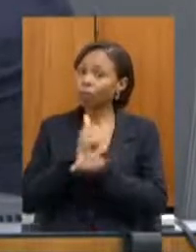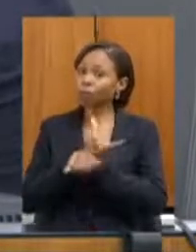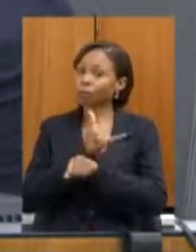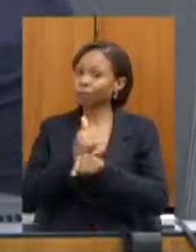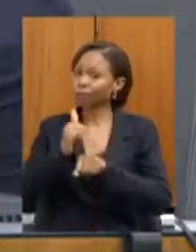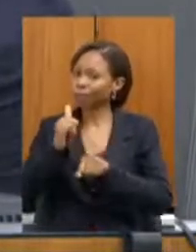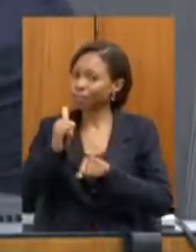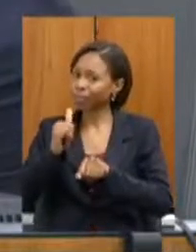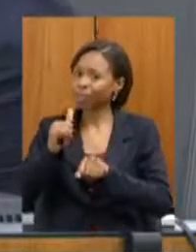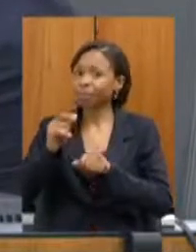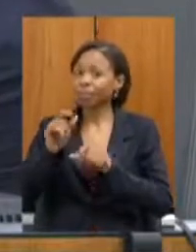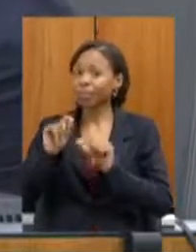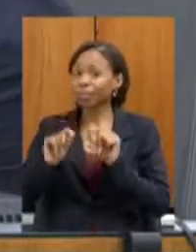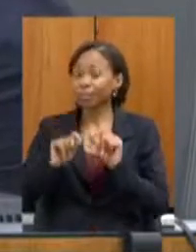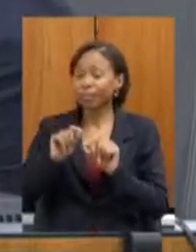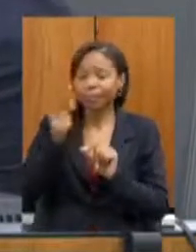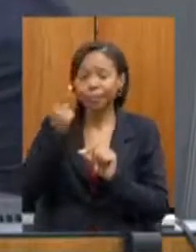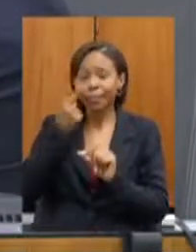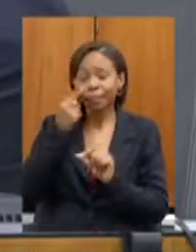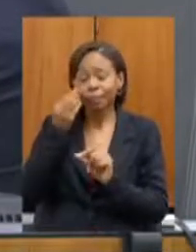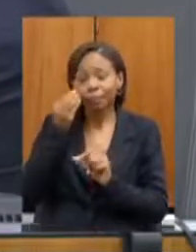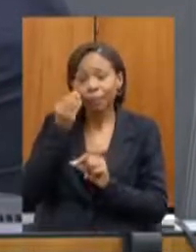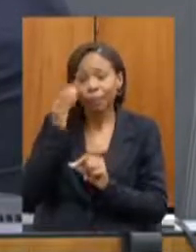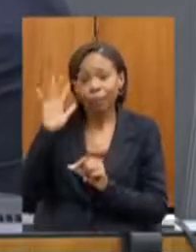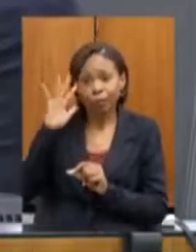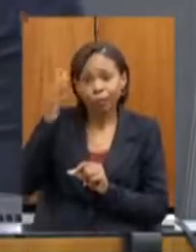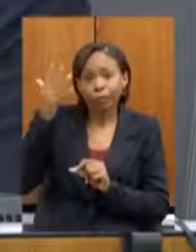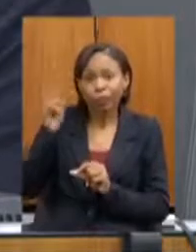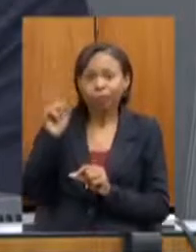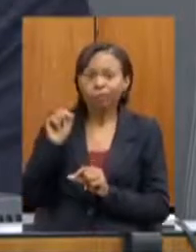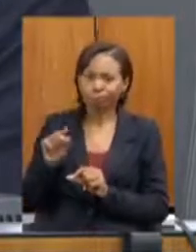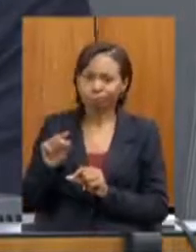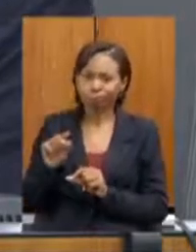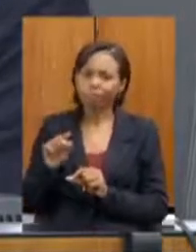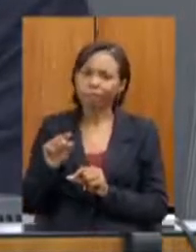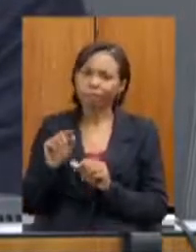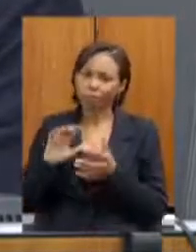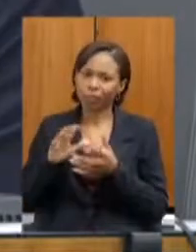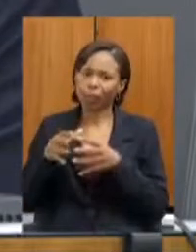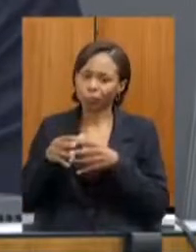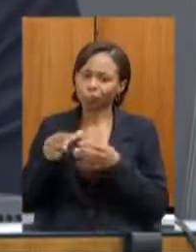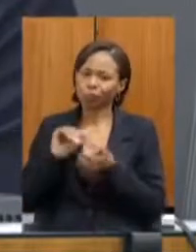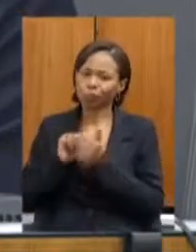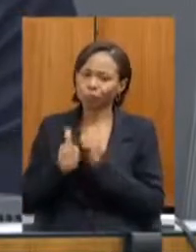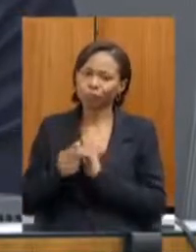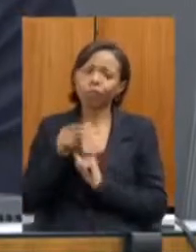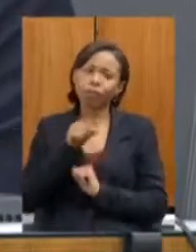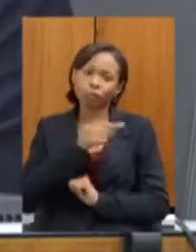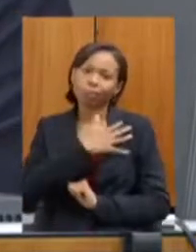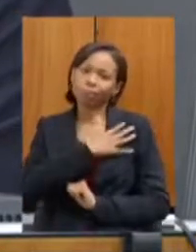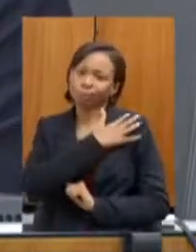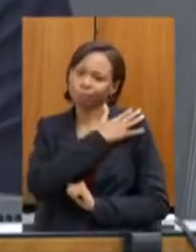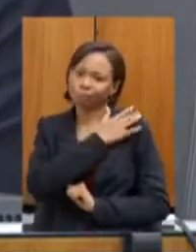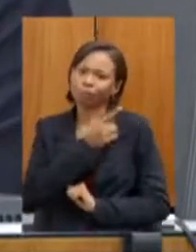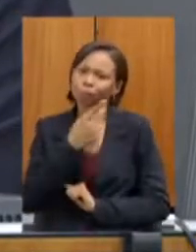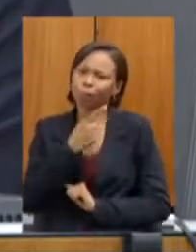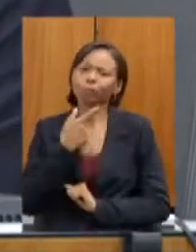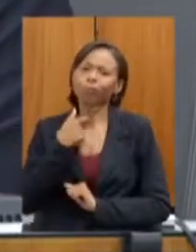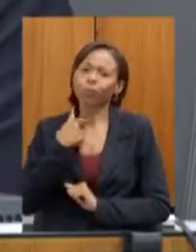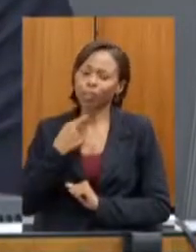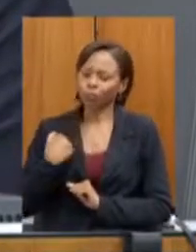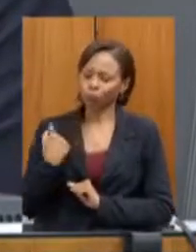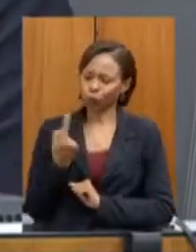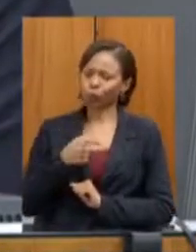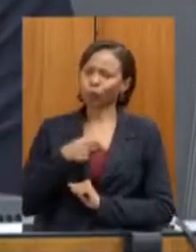uma alternativa para as federações então coronel acho que a sua vontade também é a nossa nós estamos alinhados nesse